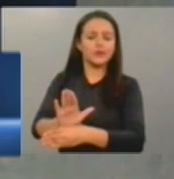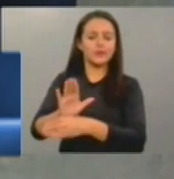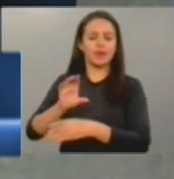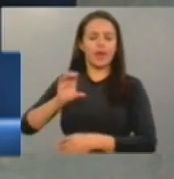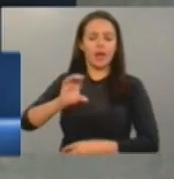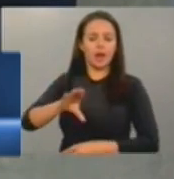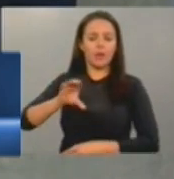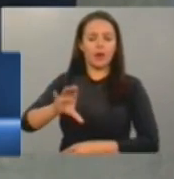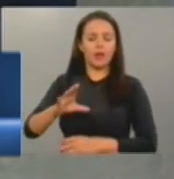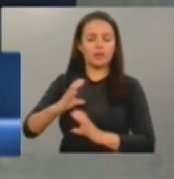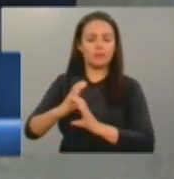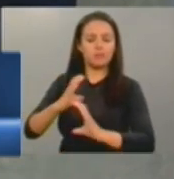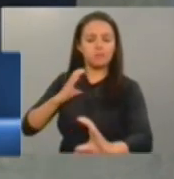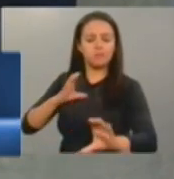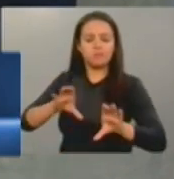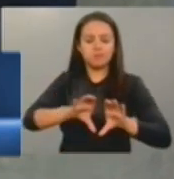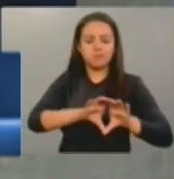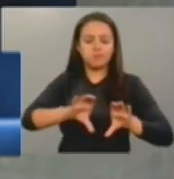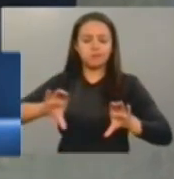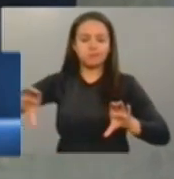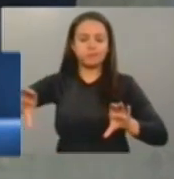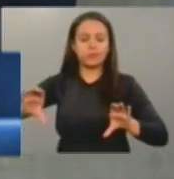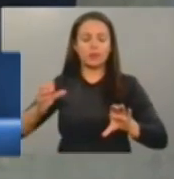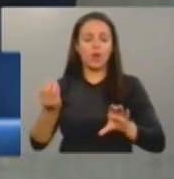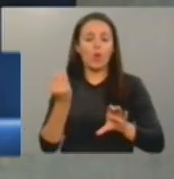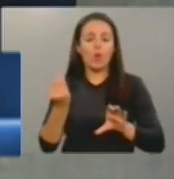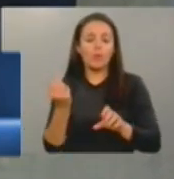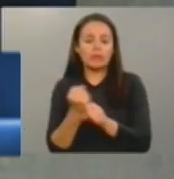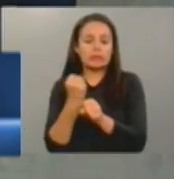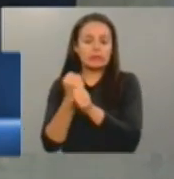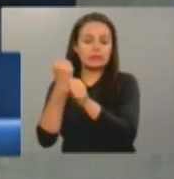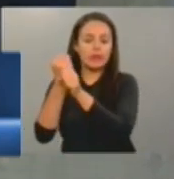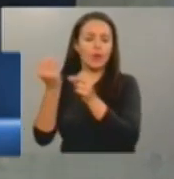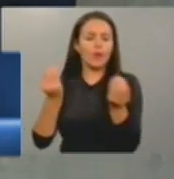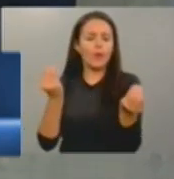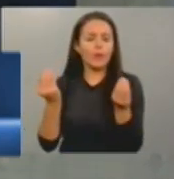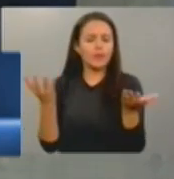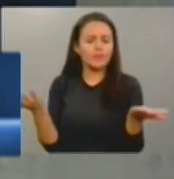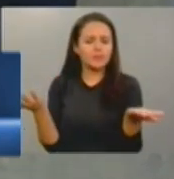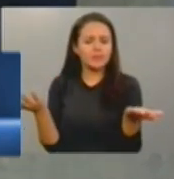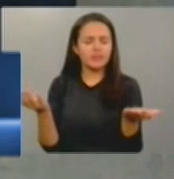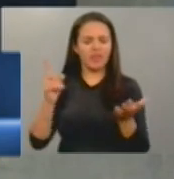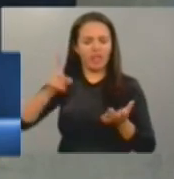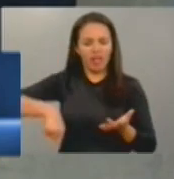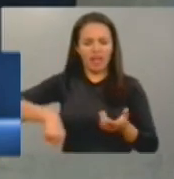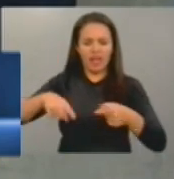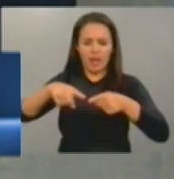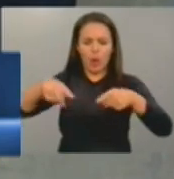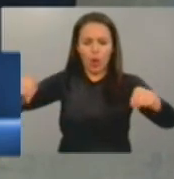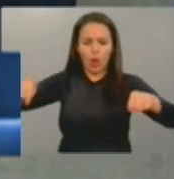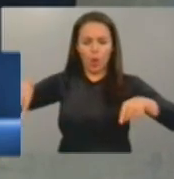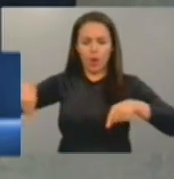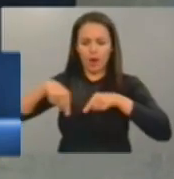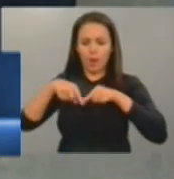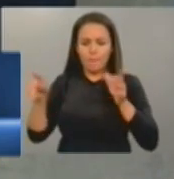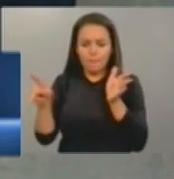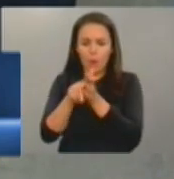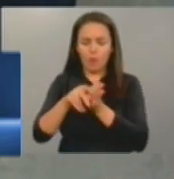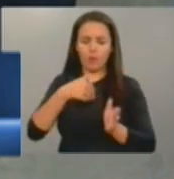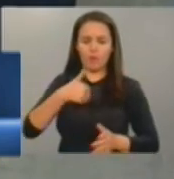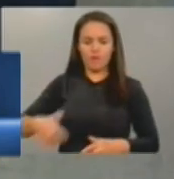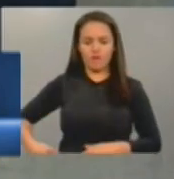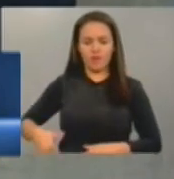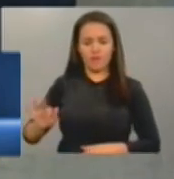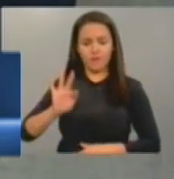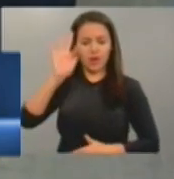parece que separaram o território para que o governo federal que pudesse estar levando essas cisternas até essa região.